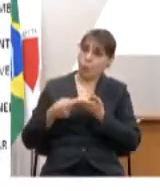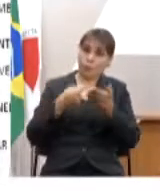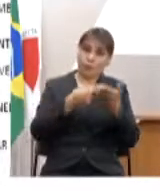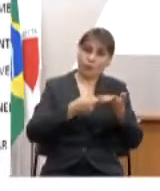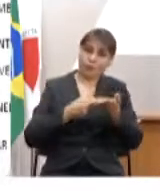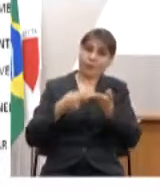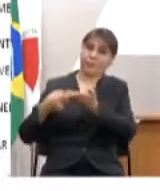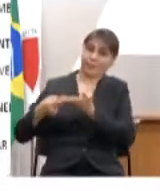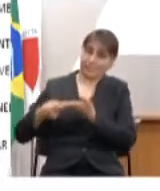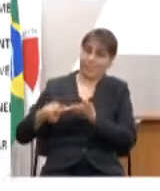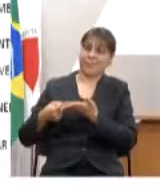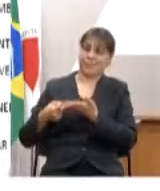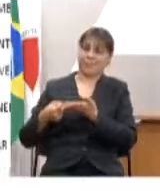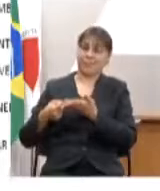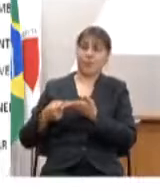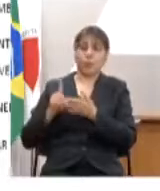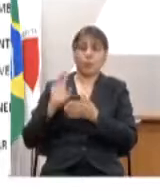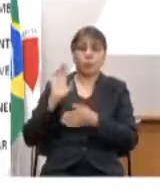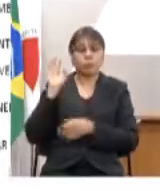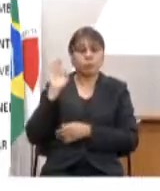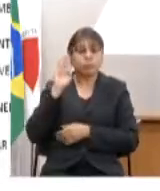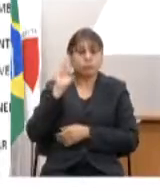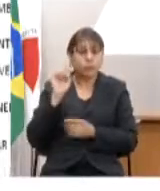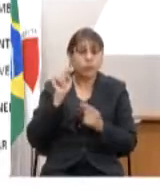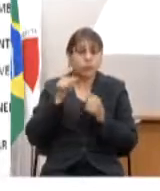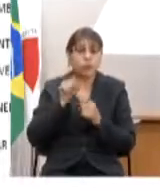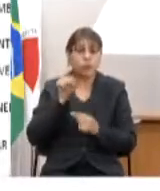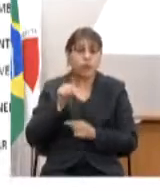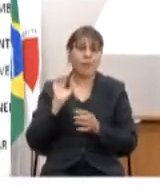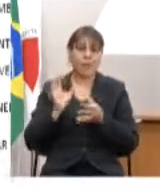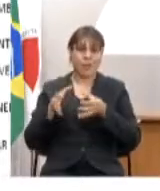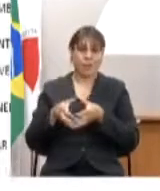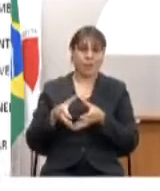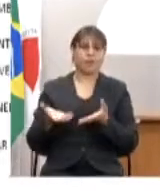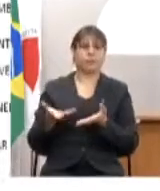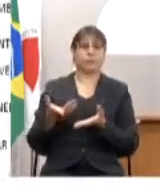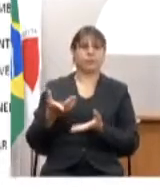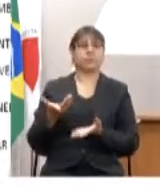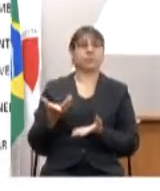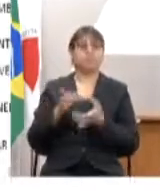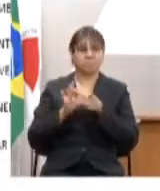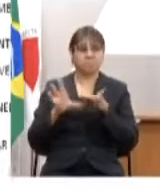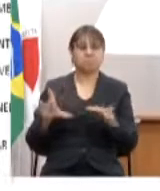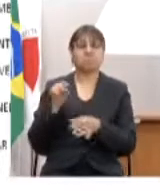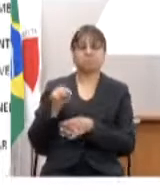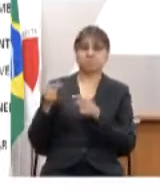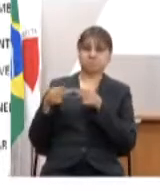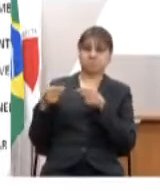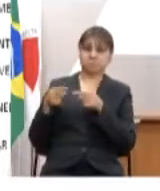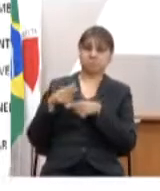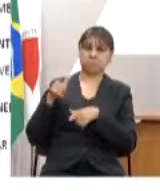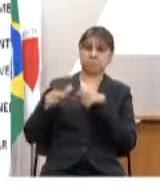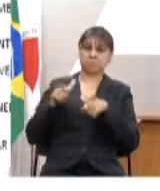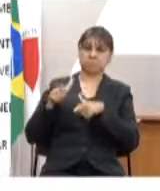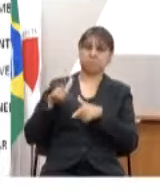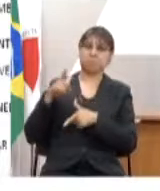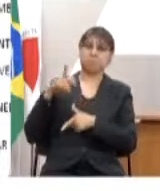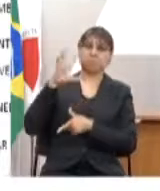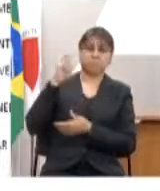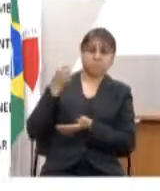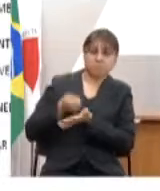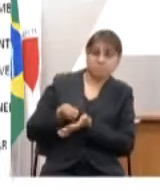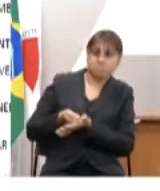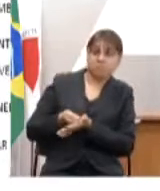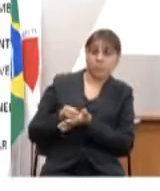seja o objetivo do comitê é nós termos uma instância deliberativa que una todas as secretarias